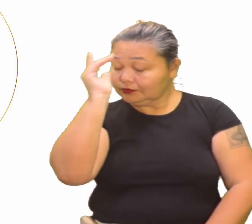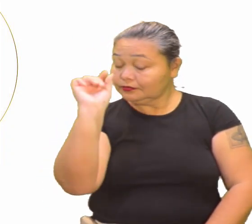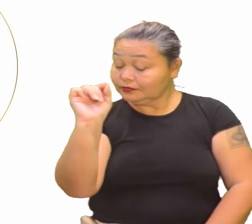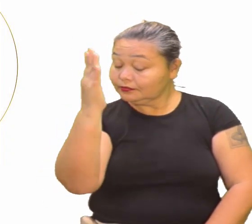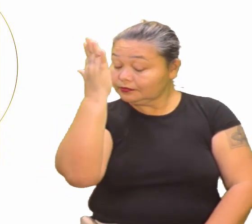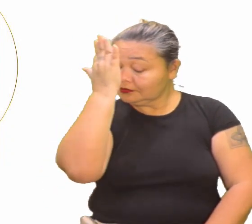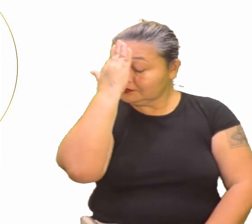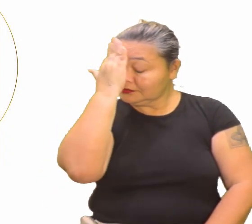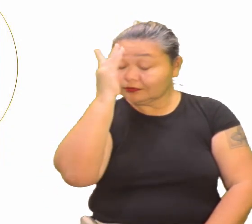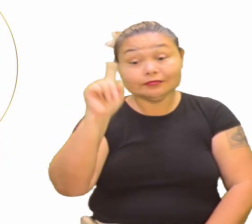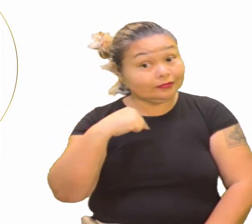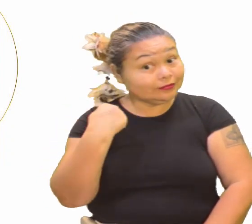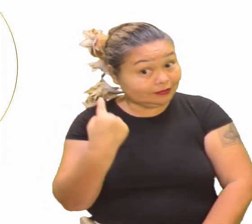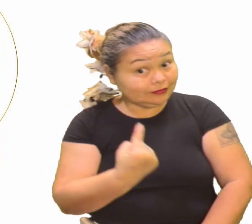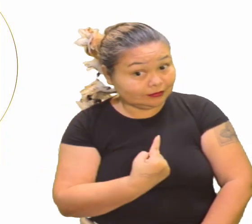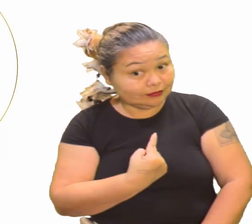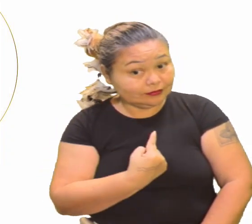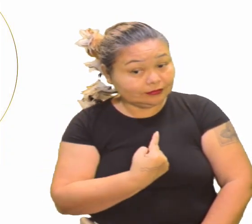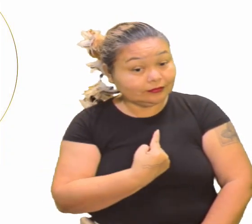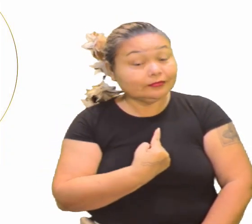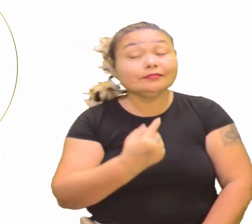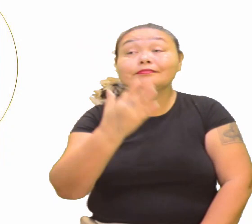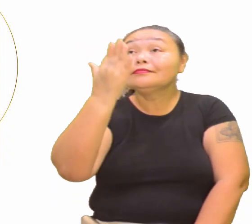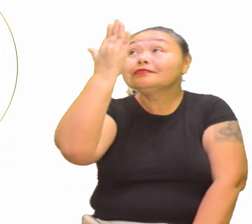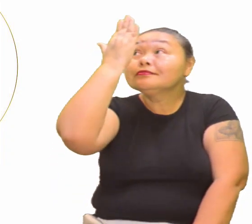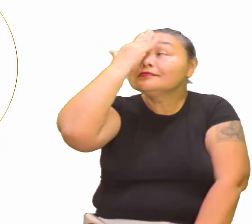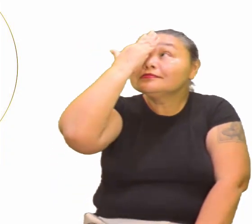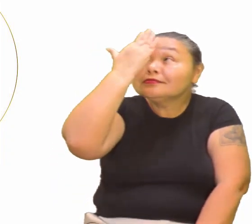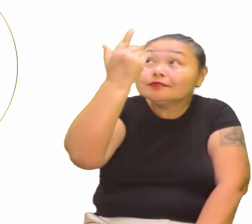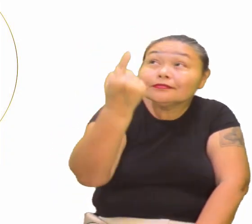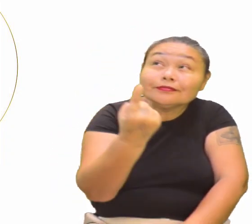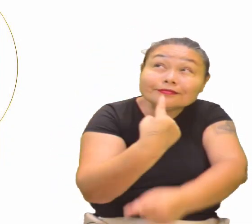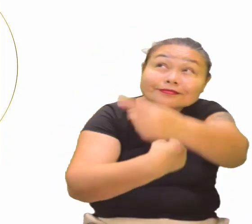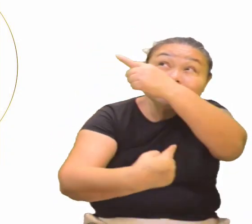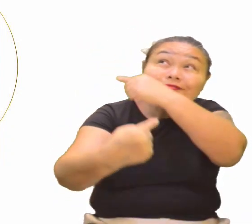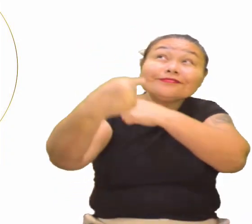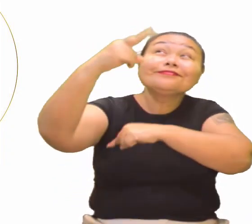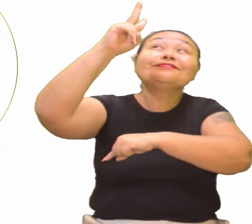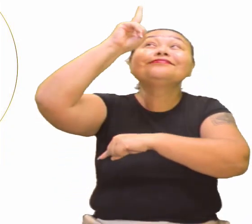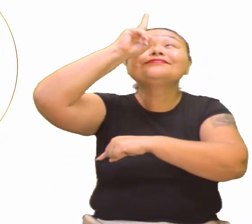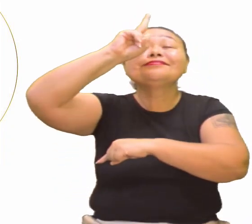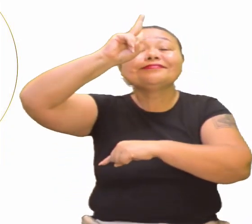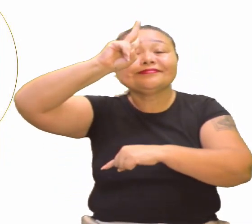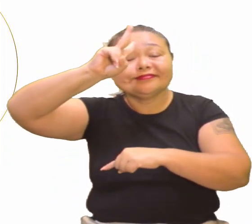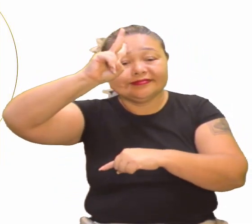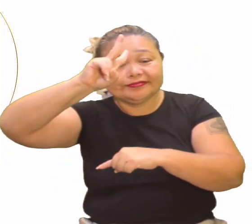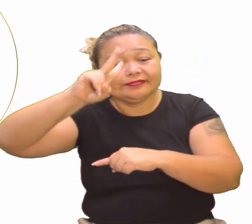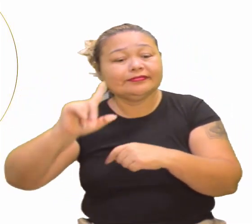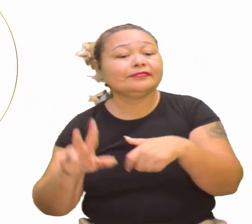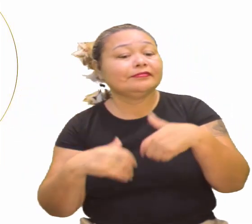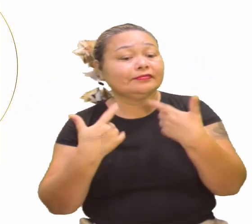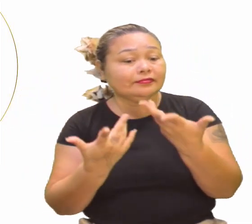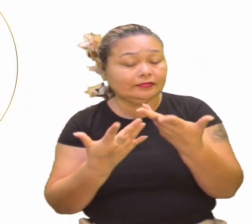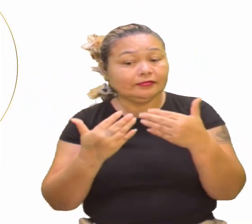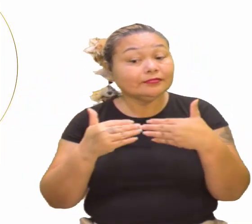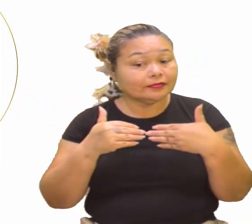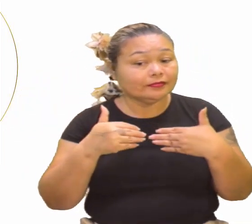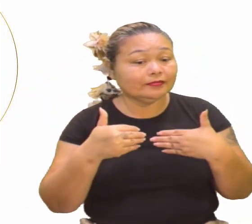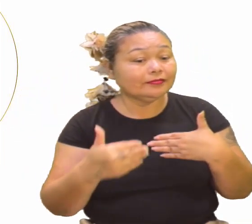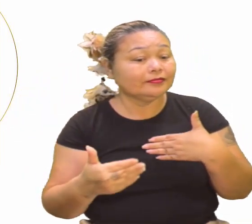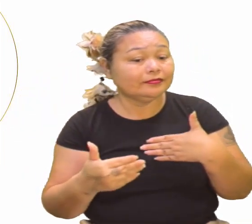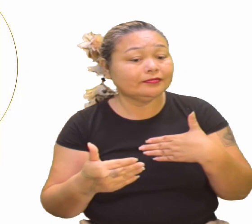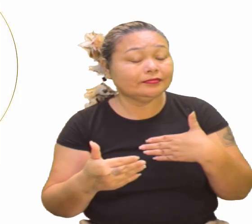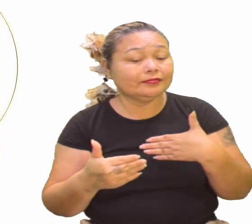a gente, né, de sua história. Está aqui, já falei para vocês, esse aqui é um pontapé inicial